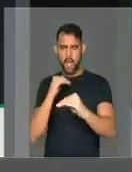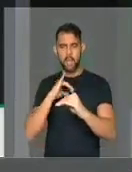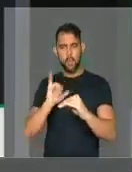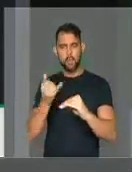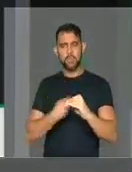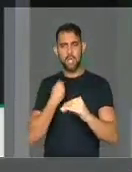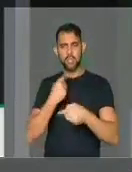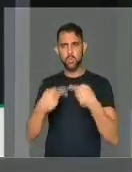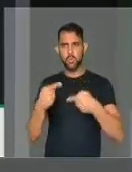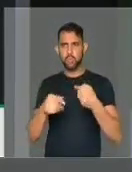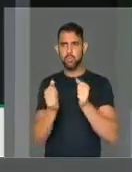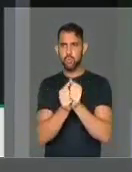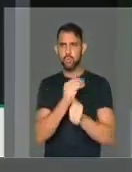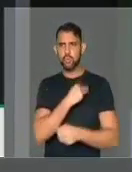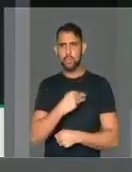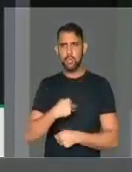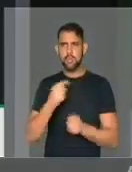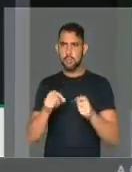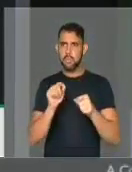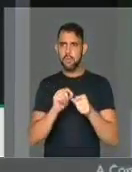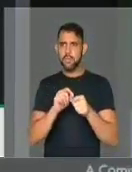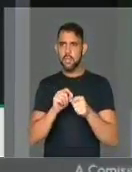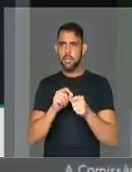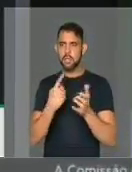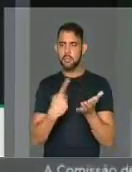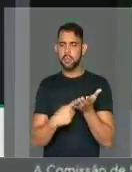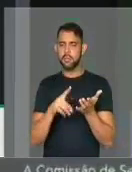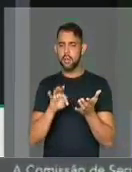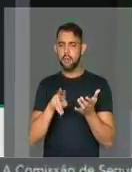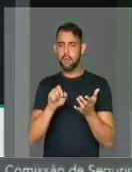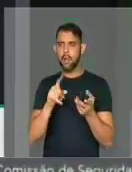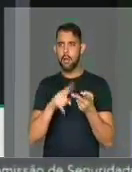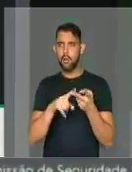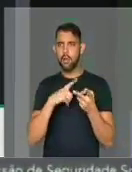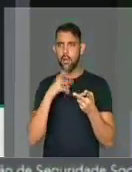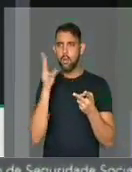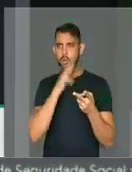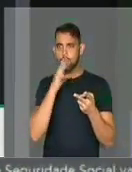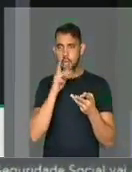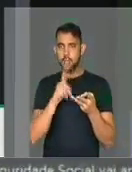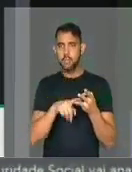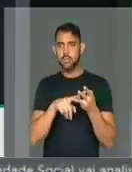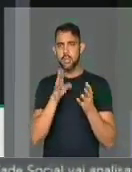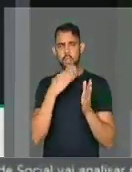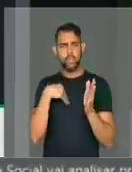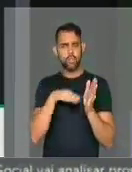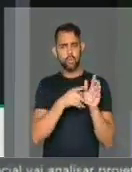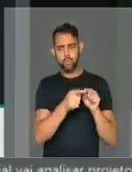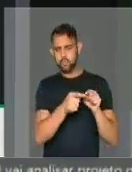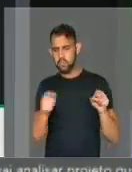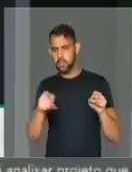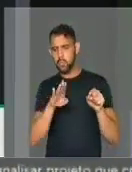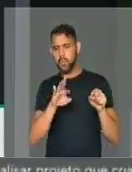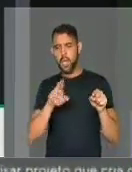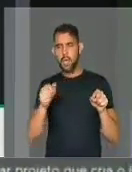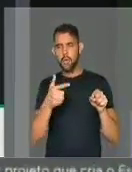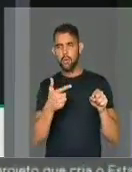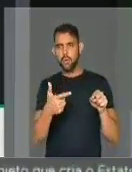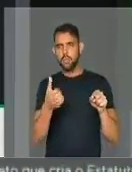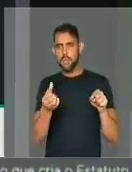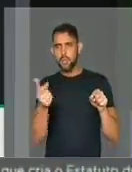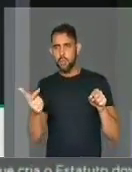tratamos com o ministro para que possa ser feita a operação um tapa-buraco emergencial em todo o trecho da BR